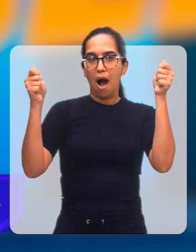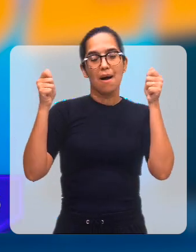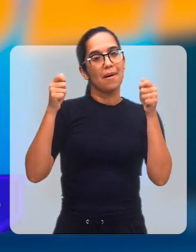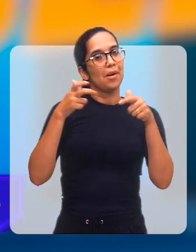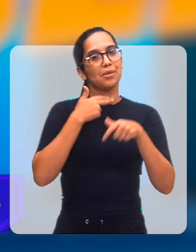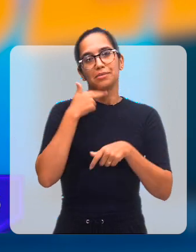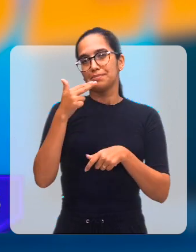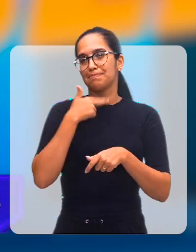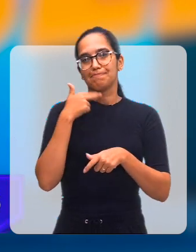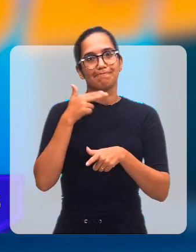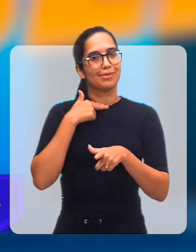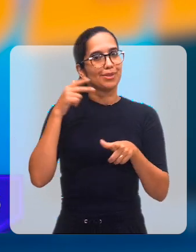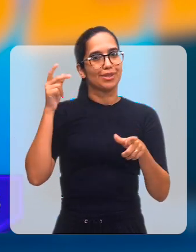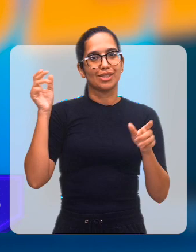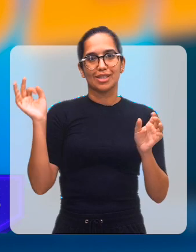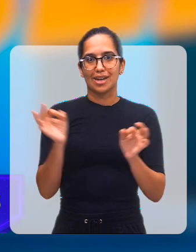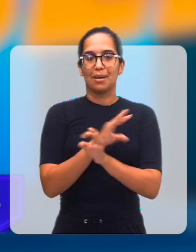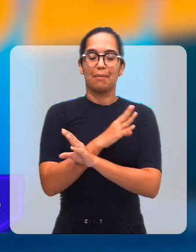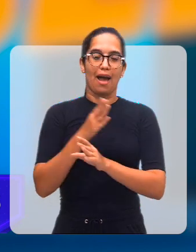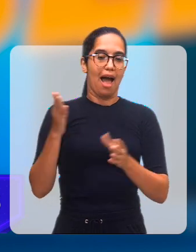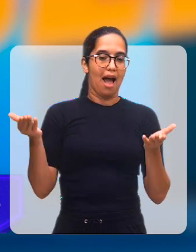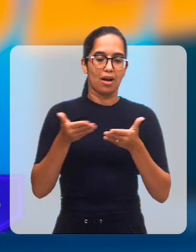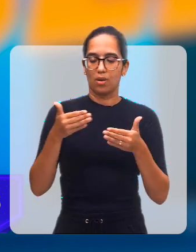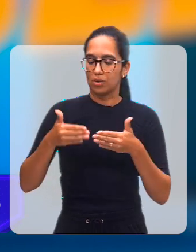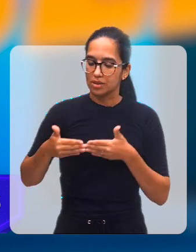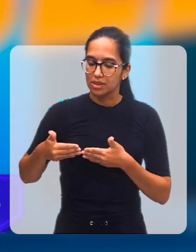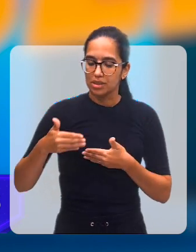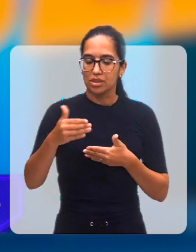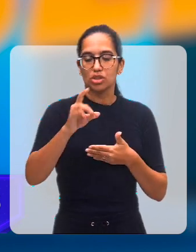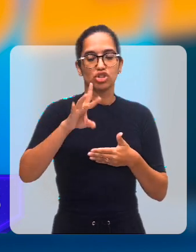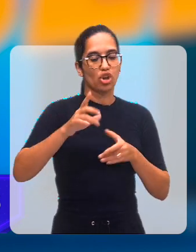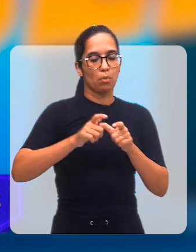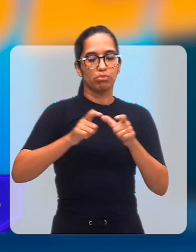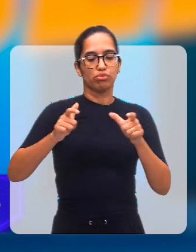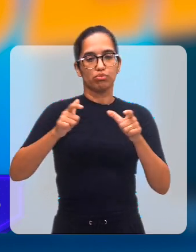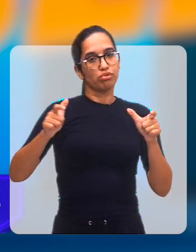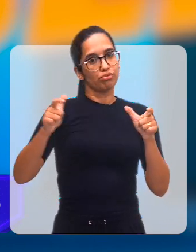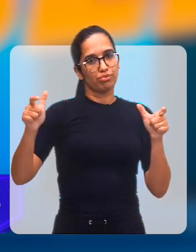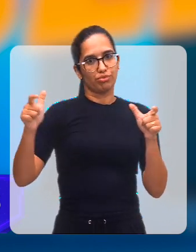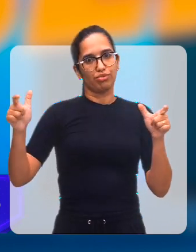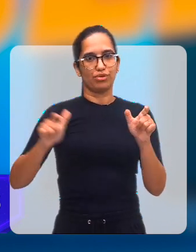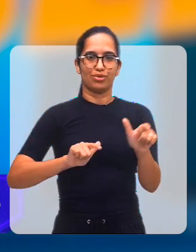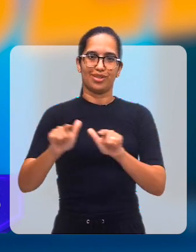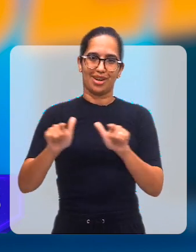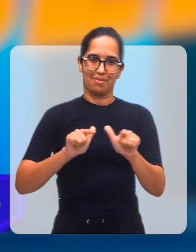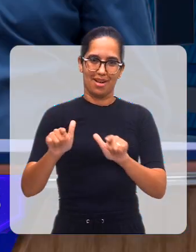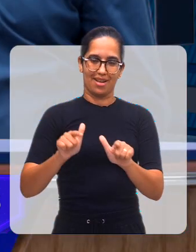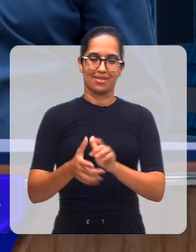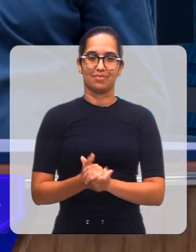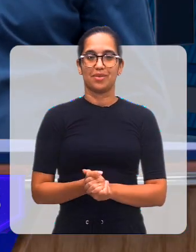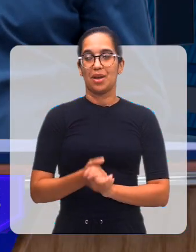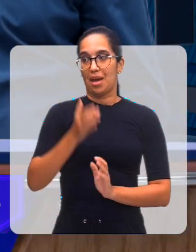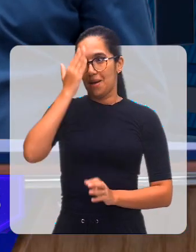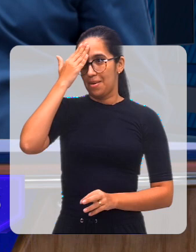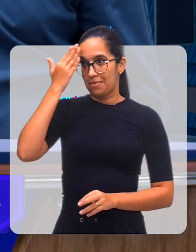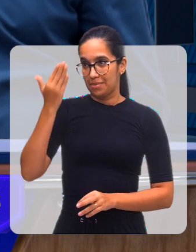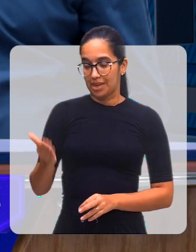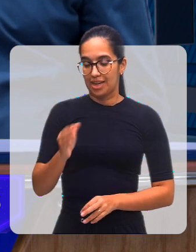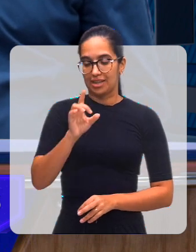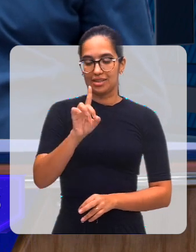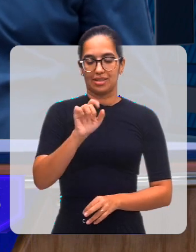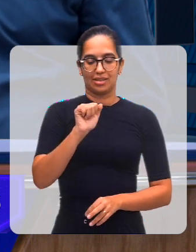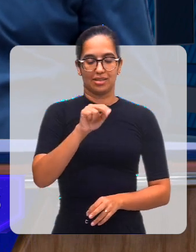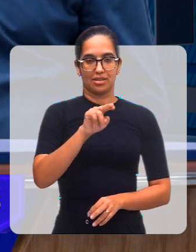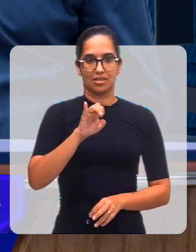jamais... É daqui para frente. A ideia é da ampliação do serviço. certo. Da ampliação. Daniela, muito obrigado pela sua